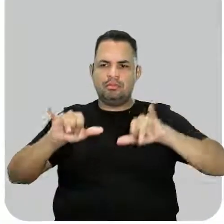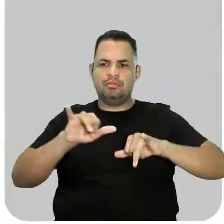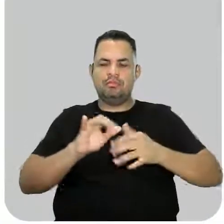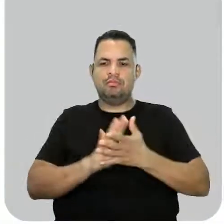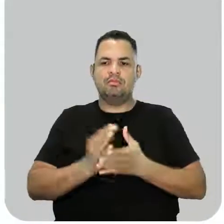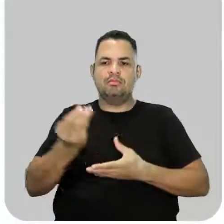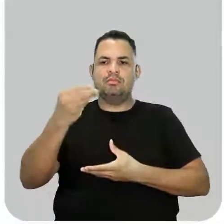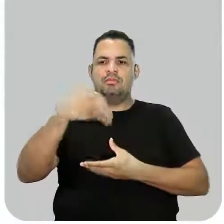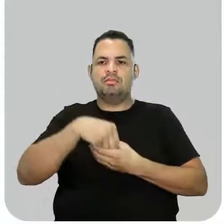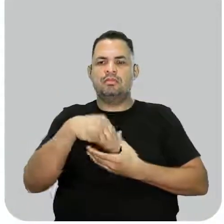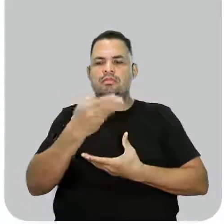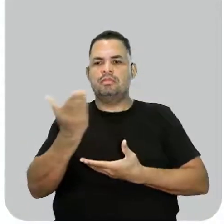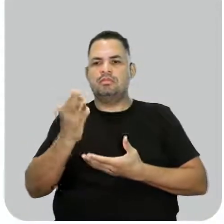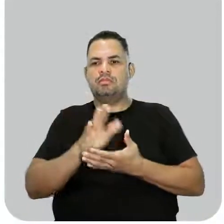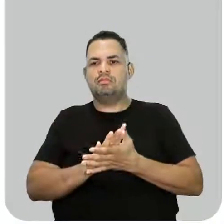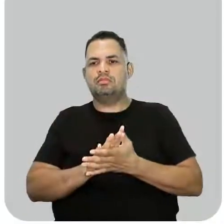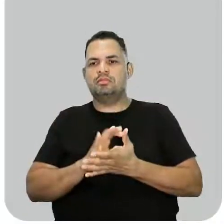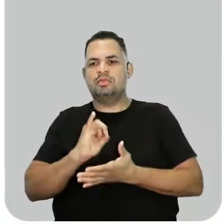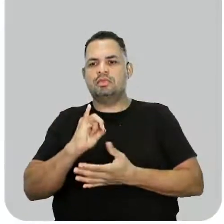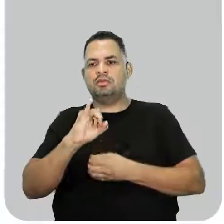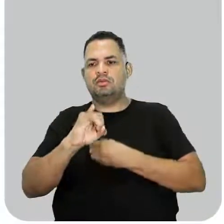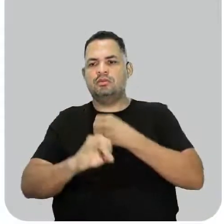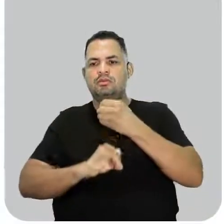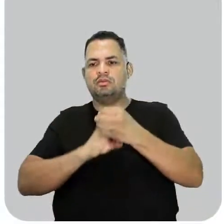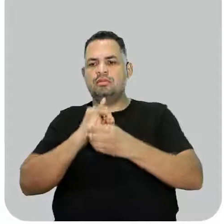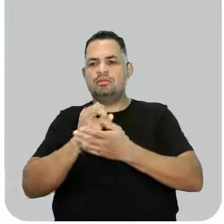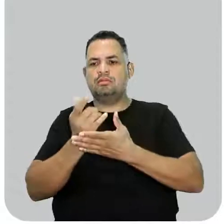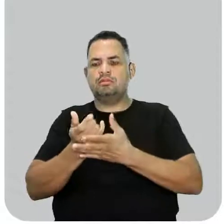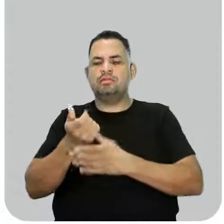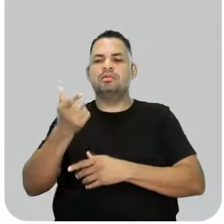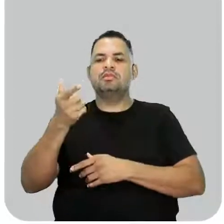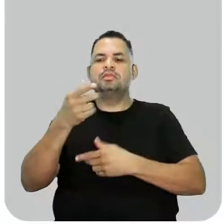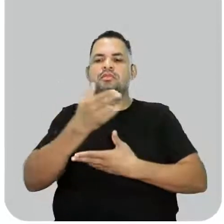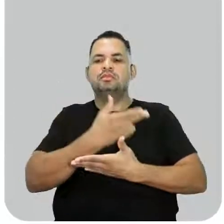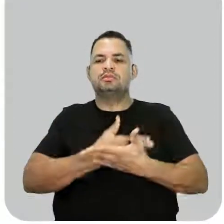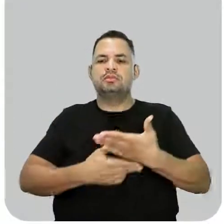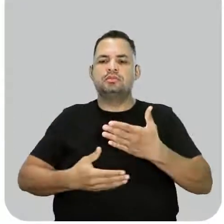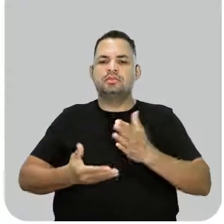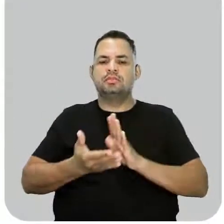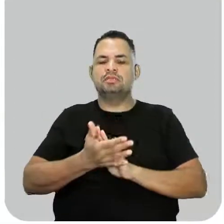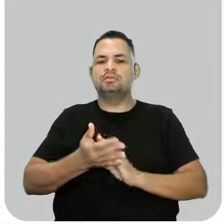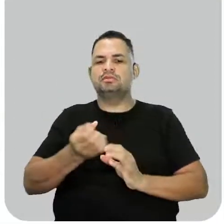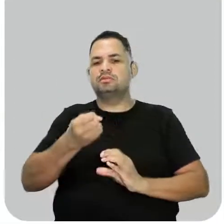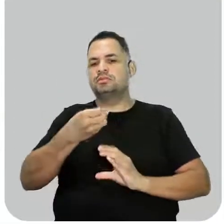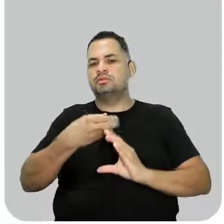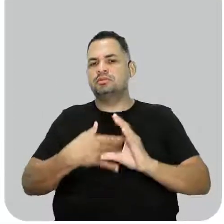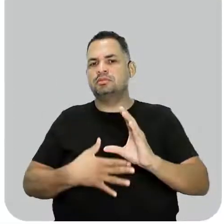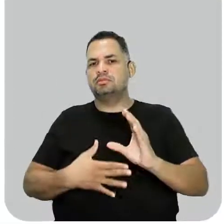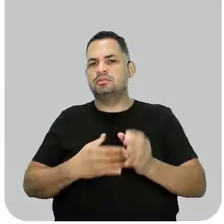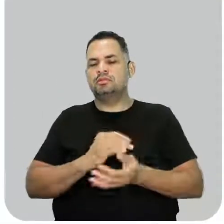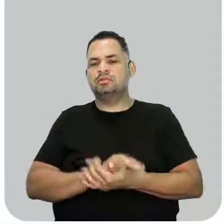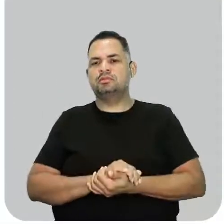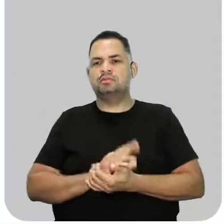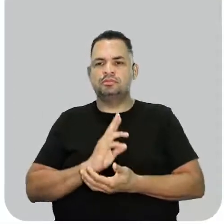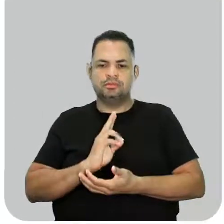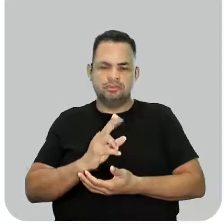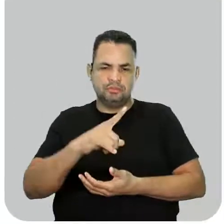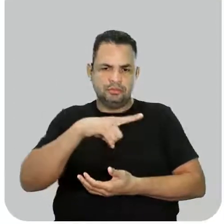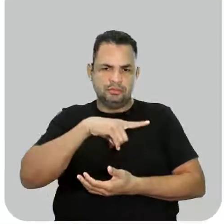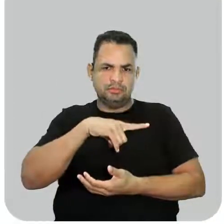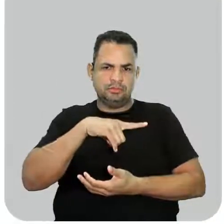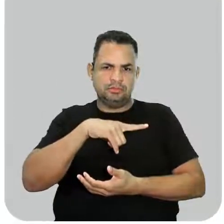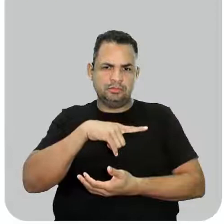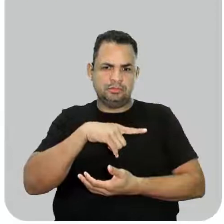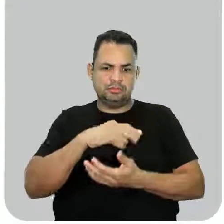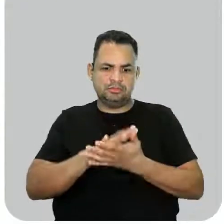dentro do equilíbrio químico tem equilíbrio iônico e várias características, que um conteúdo muito bacana. Equilíbrio químico sempre vai ocorrer